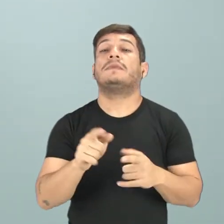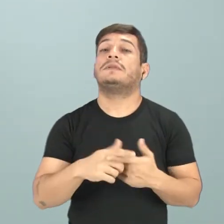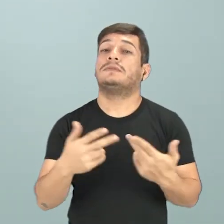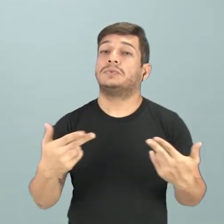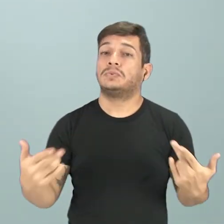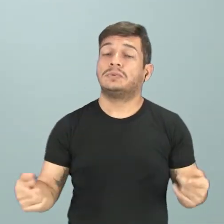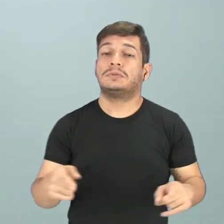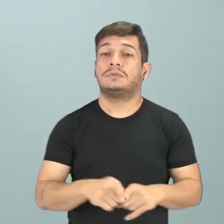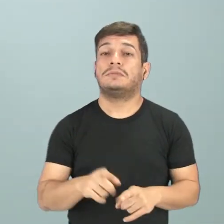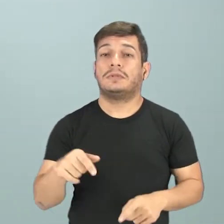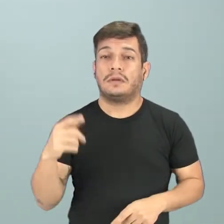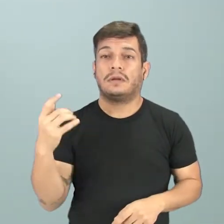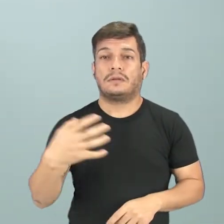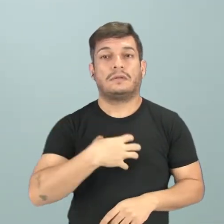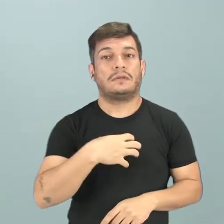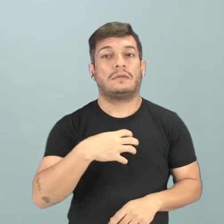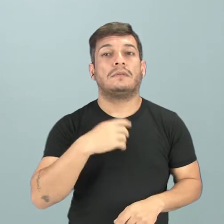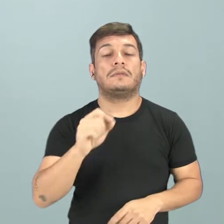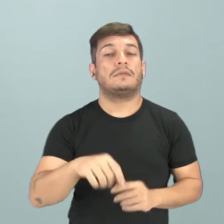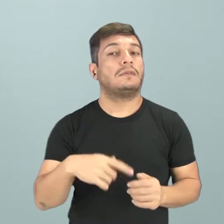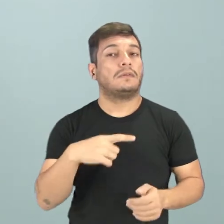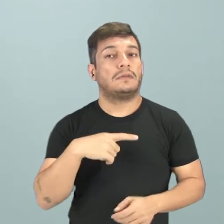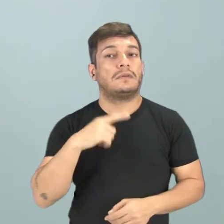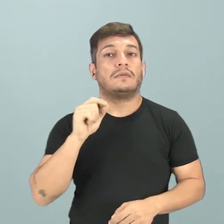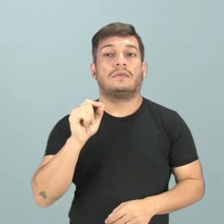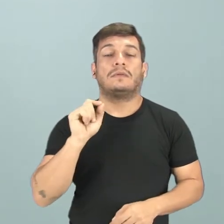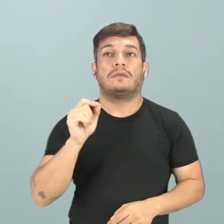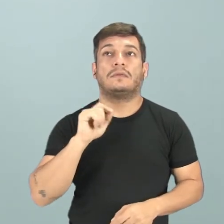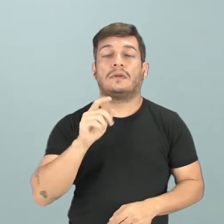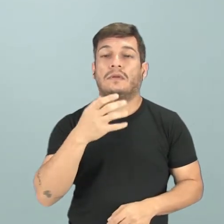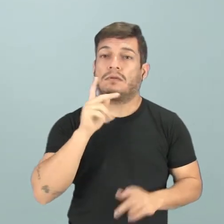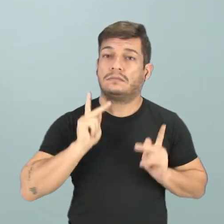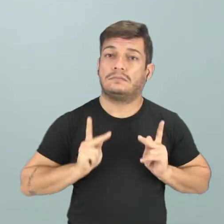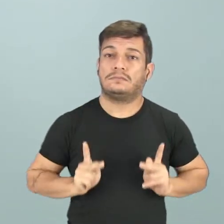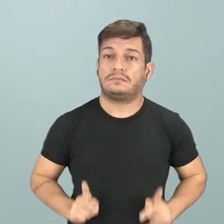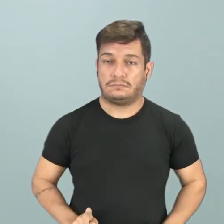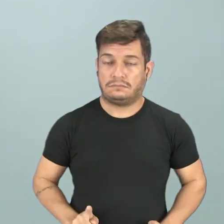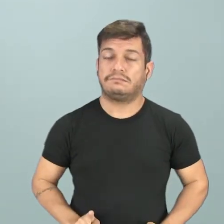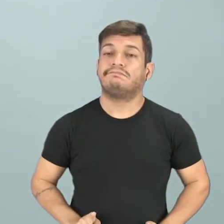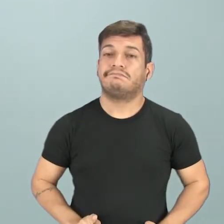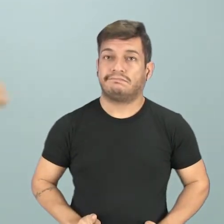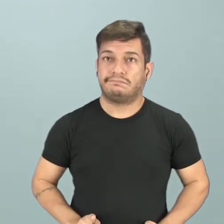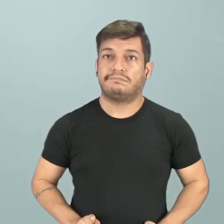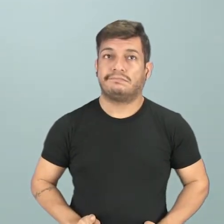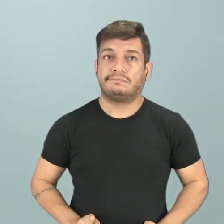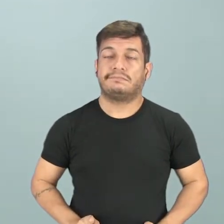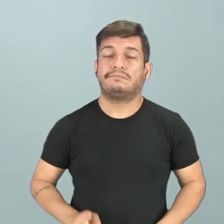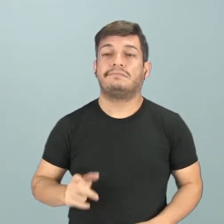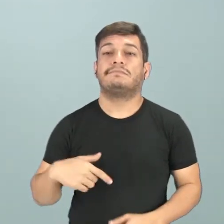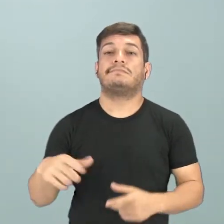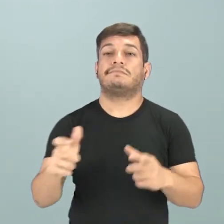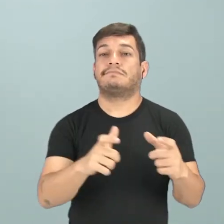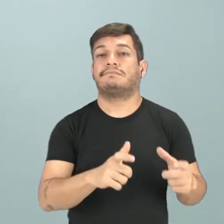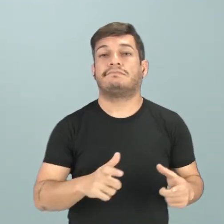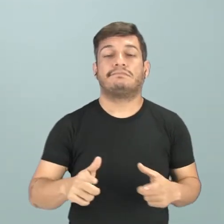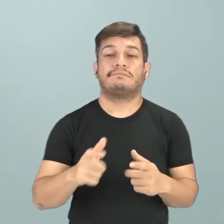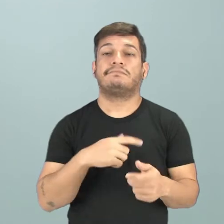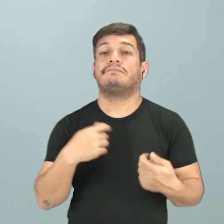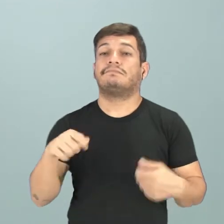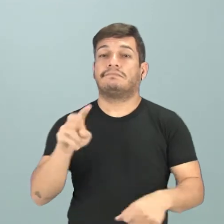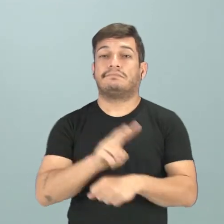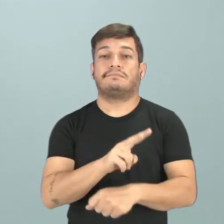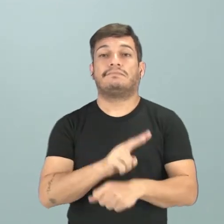coisas, é também ter atitude, é também ter um comportamento. Então, o meio ambiente, para ele ser